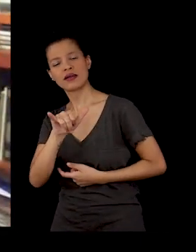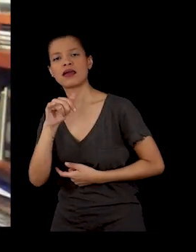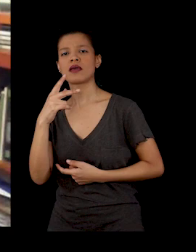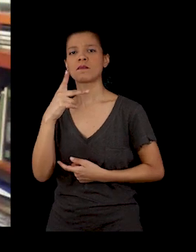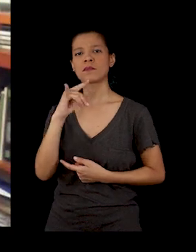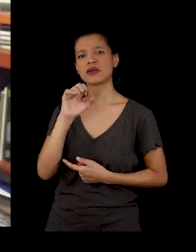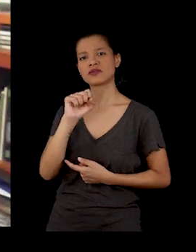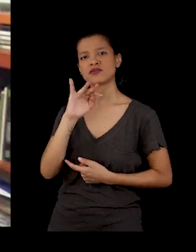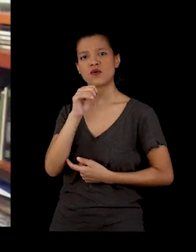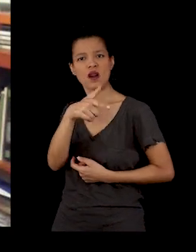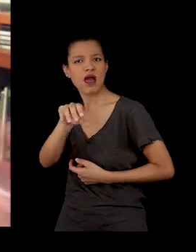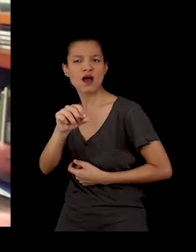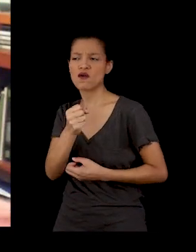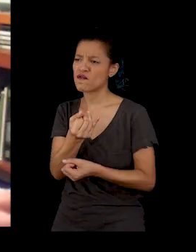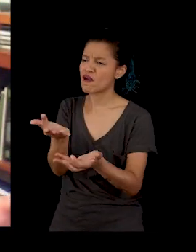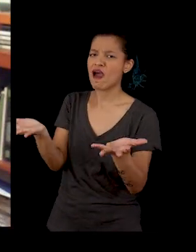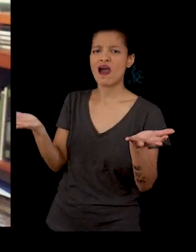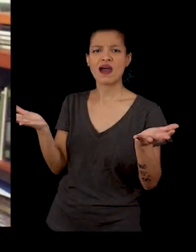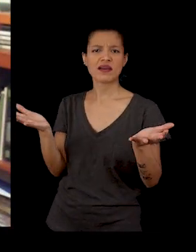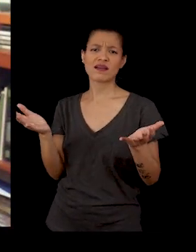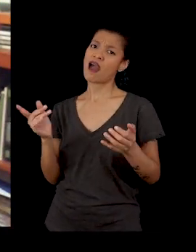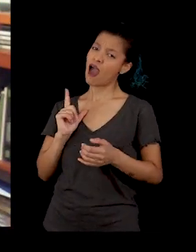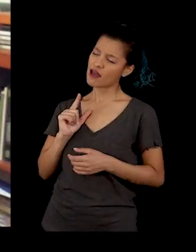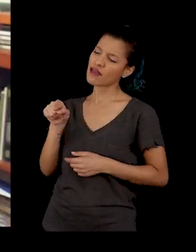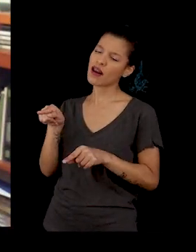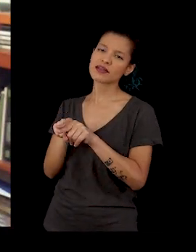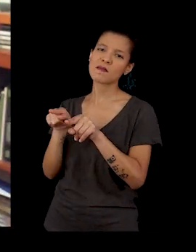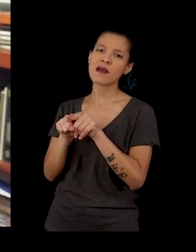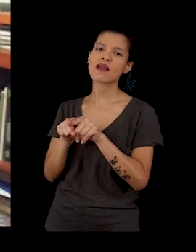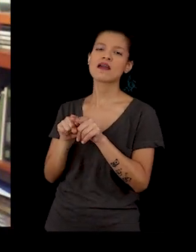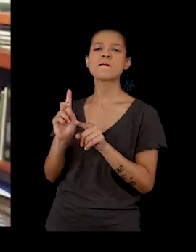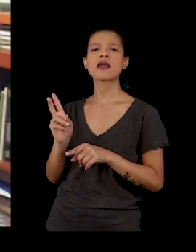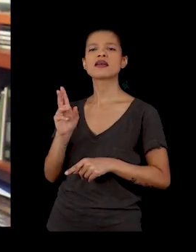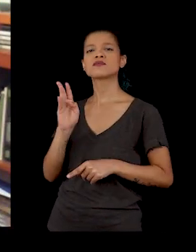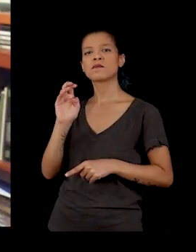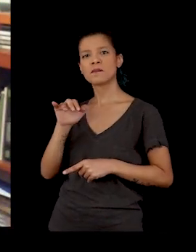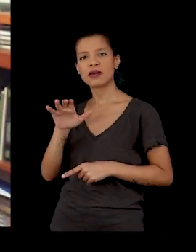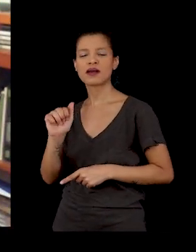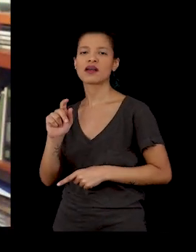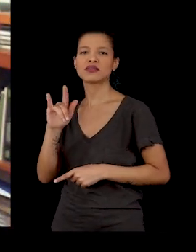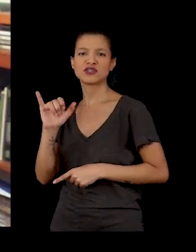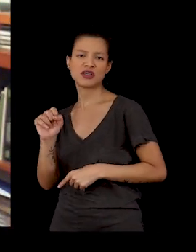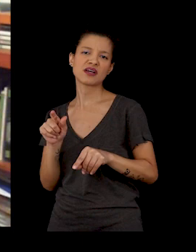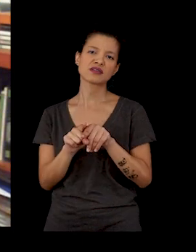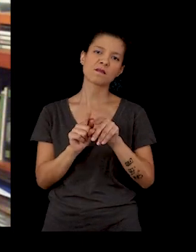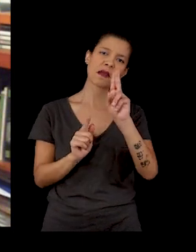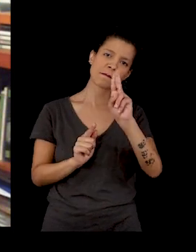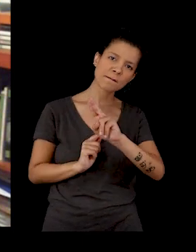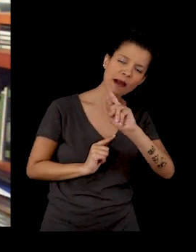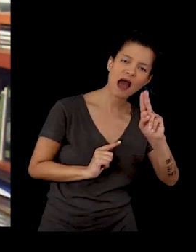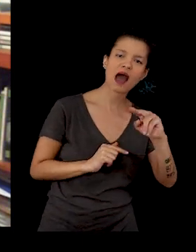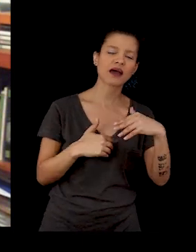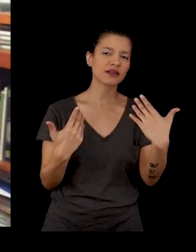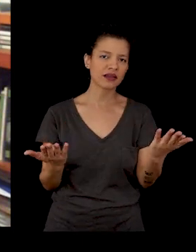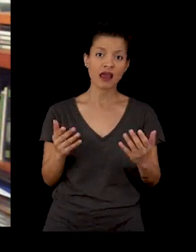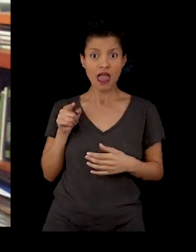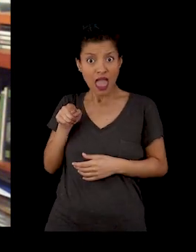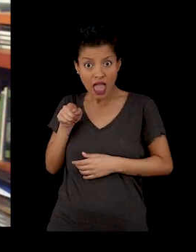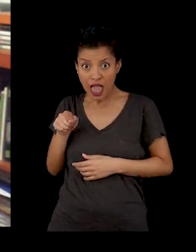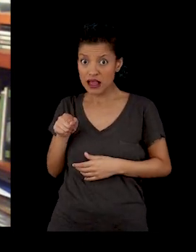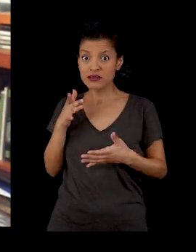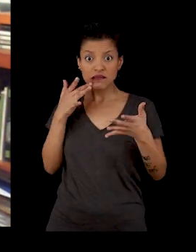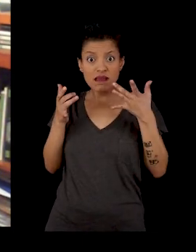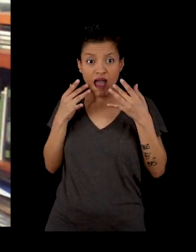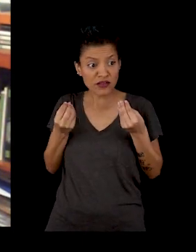o Guairi Pistolão, não sei o que e tal. E está aí a Branca Dias, está aí o padre e tal. De modo que essa